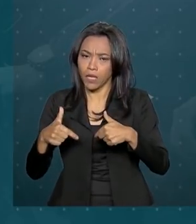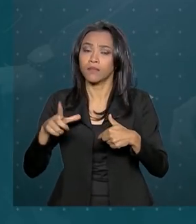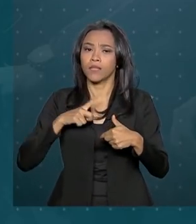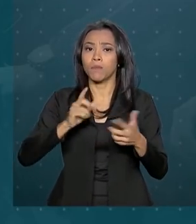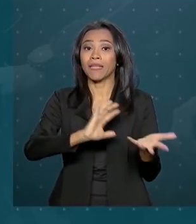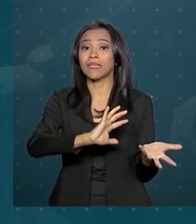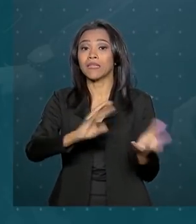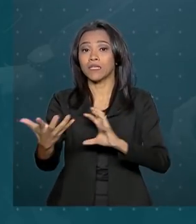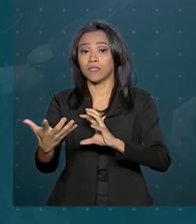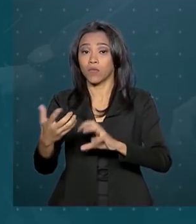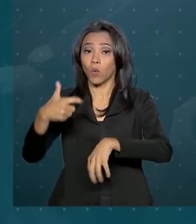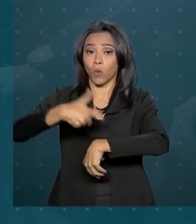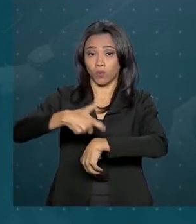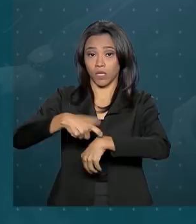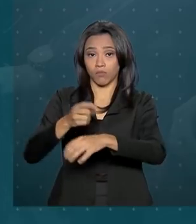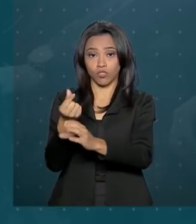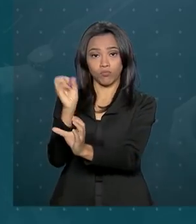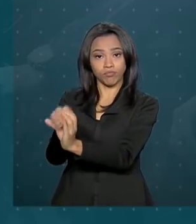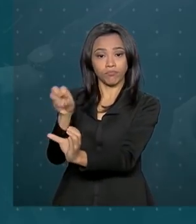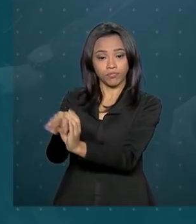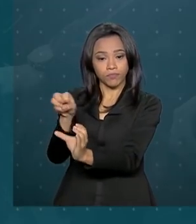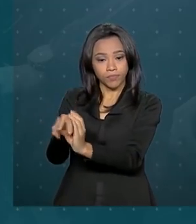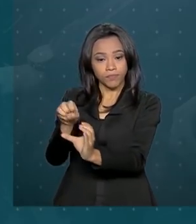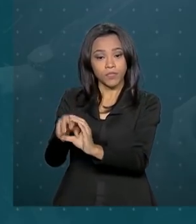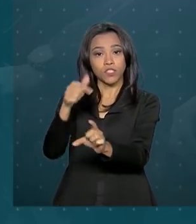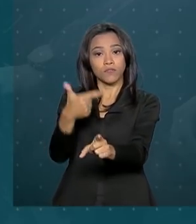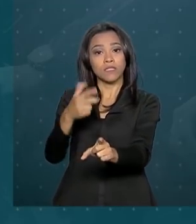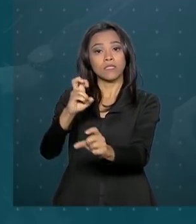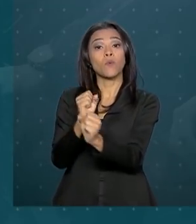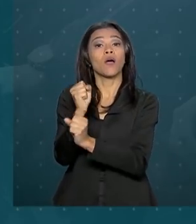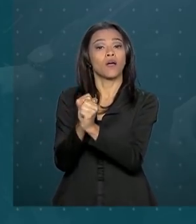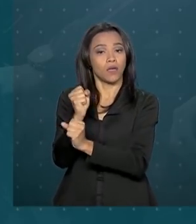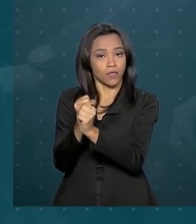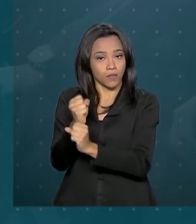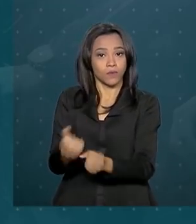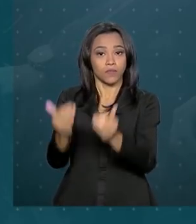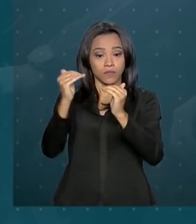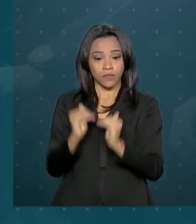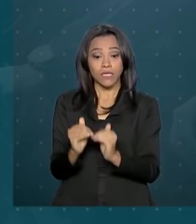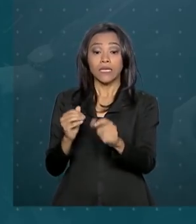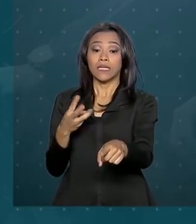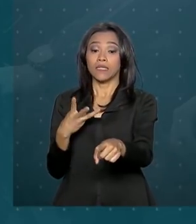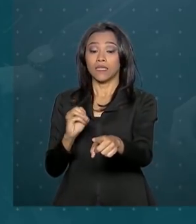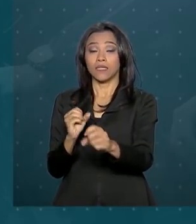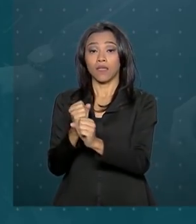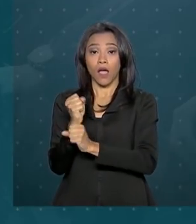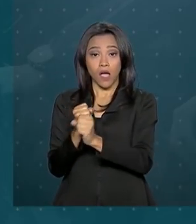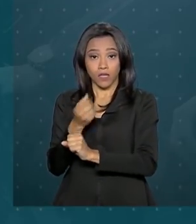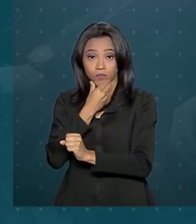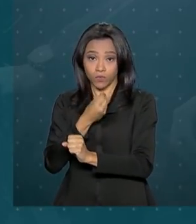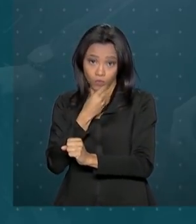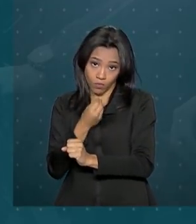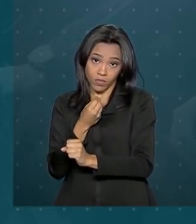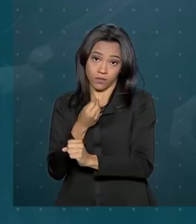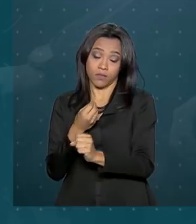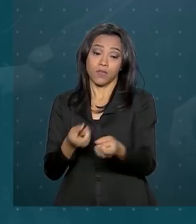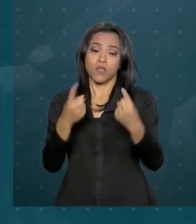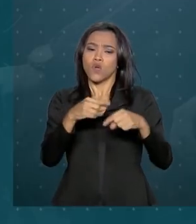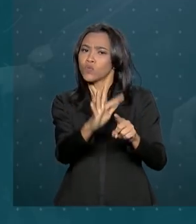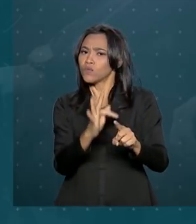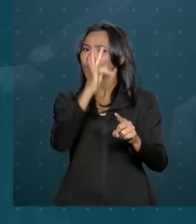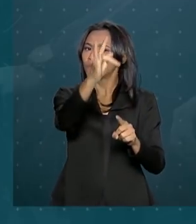com o tempo de contribuição para mulheres de 25 anos e de 30 anos para homens. Para os futuros